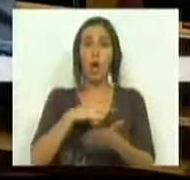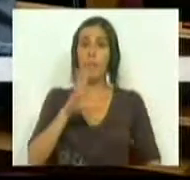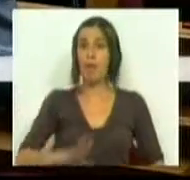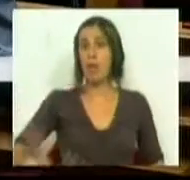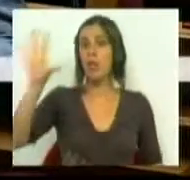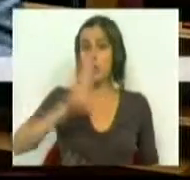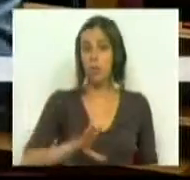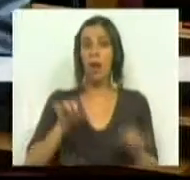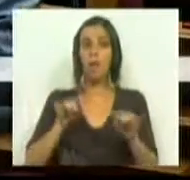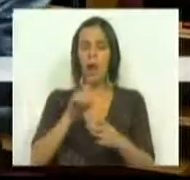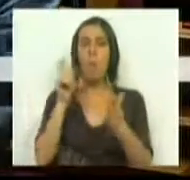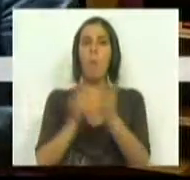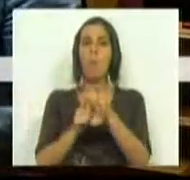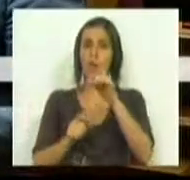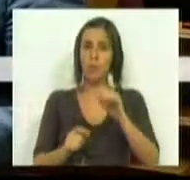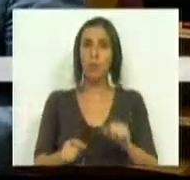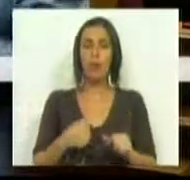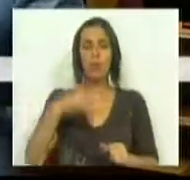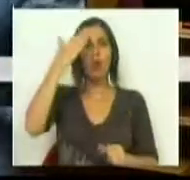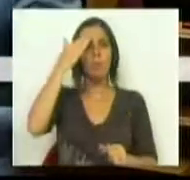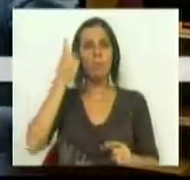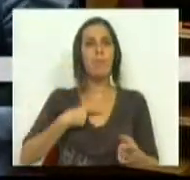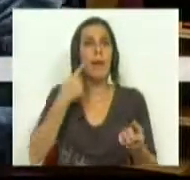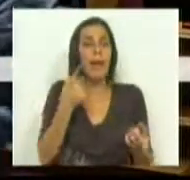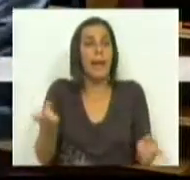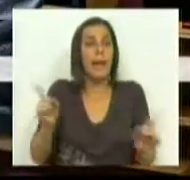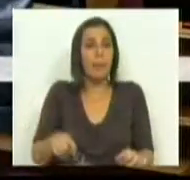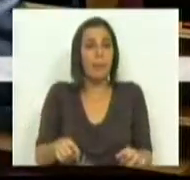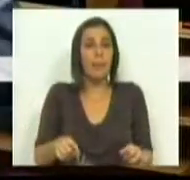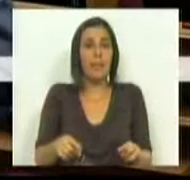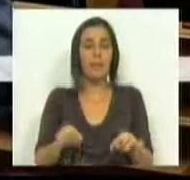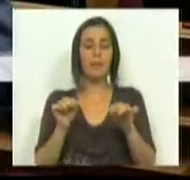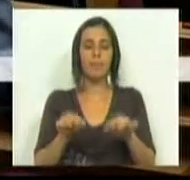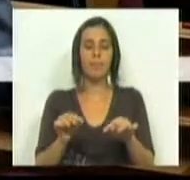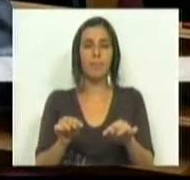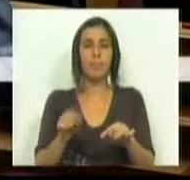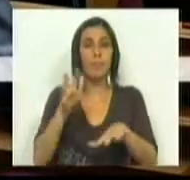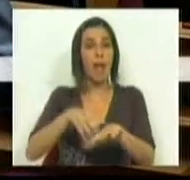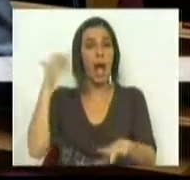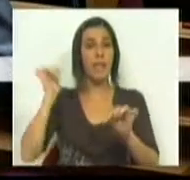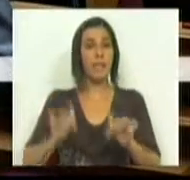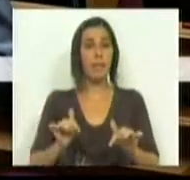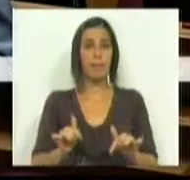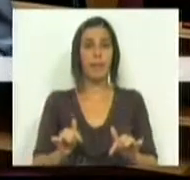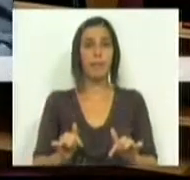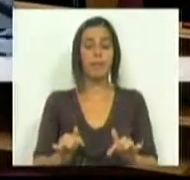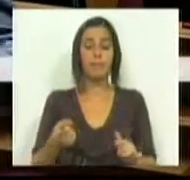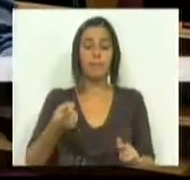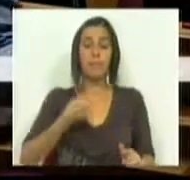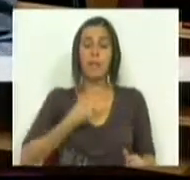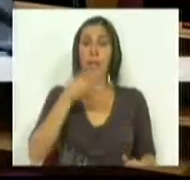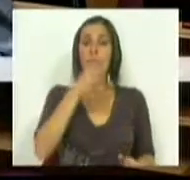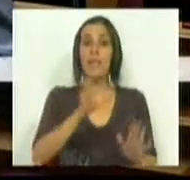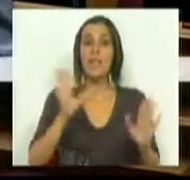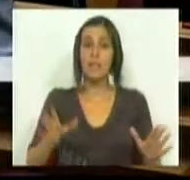nacional, e portanto este é um aspecto que julgo que devemos repetir nesta Assembleia, e devo